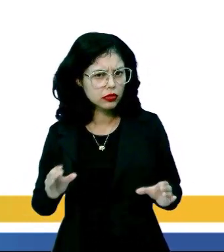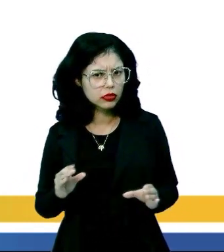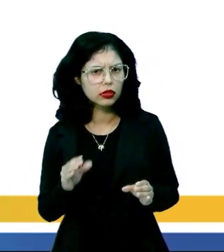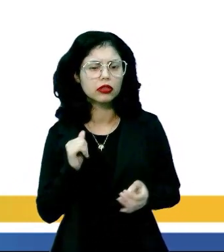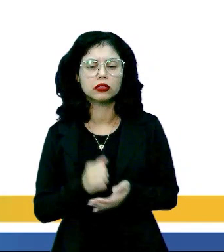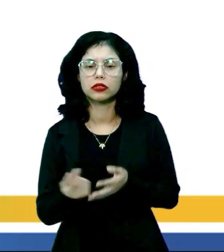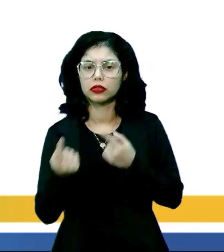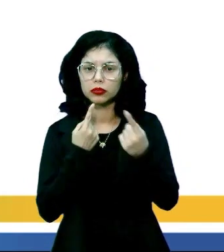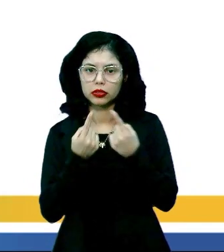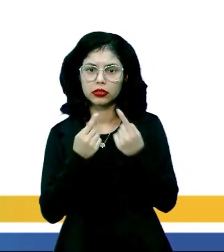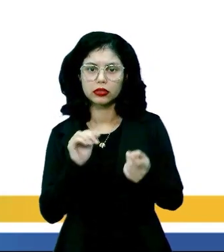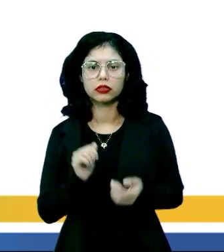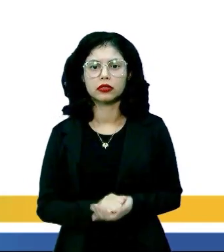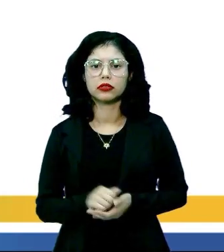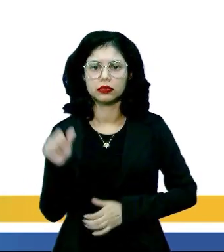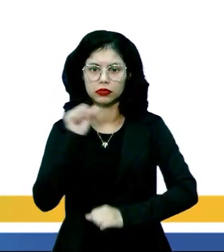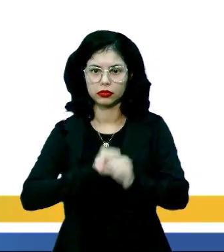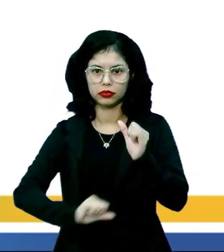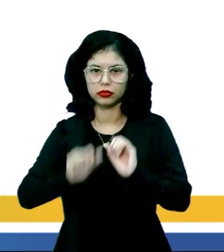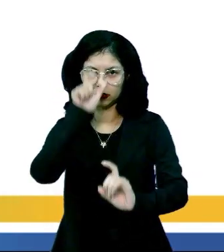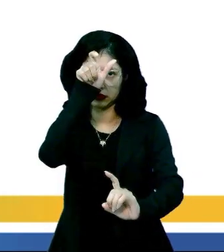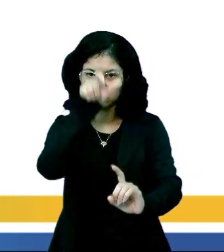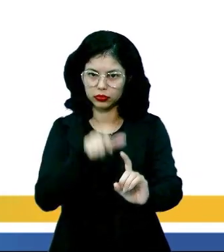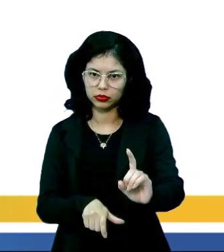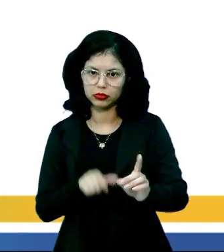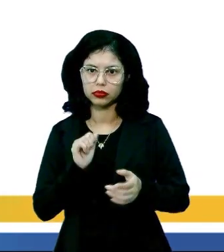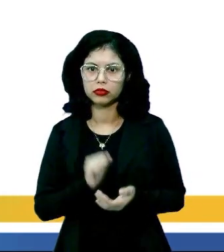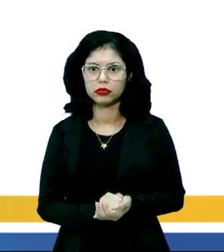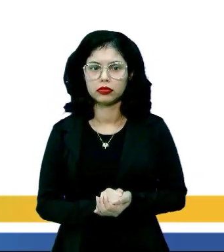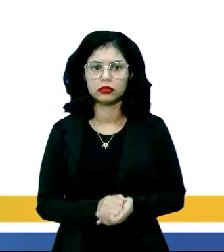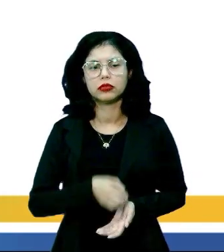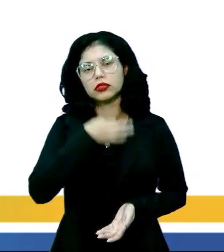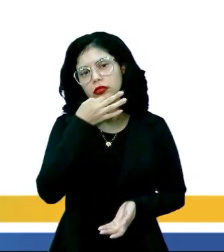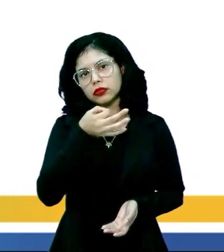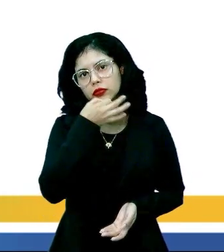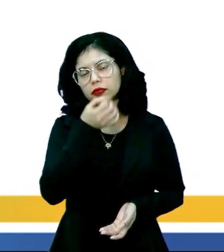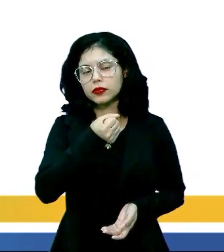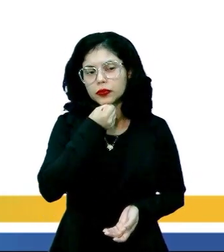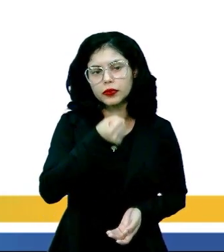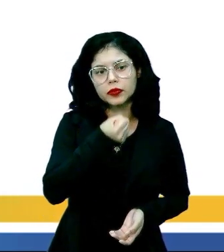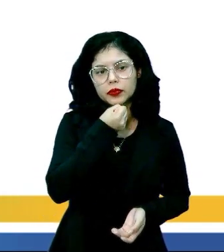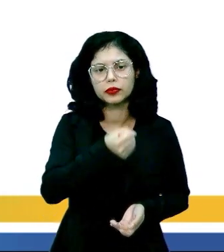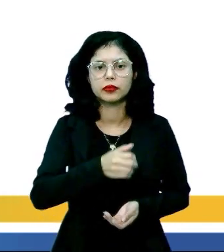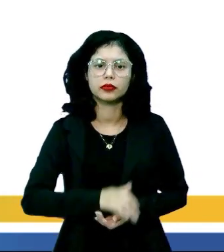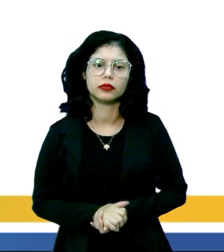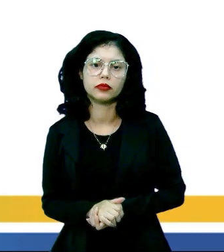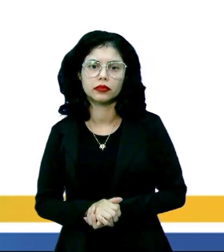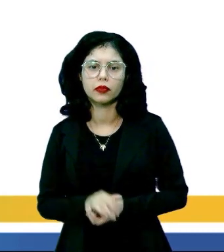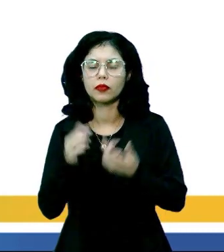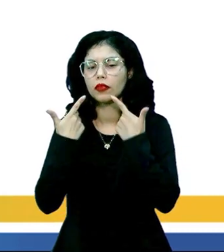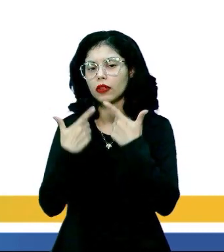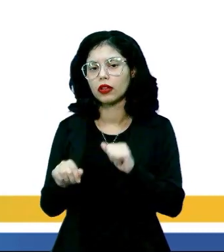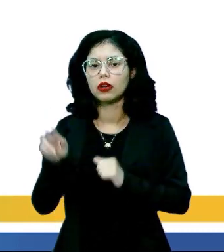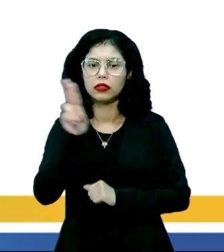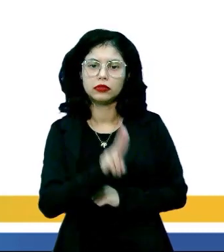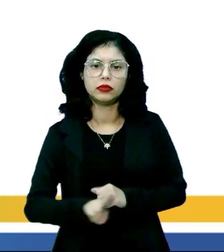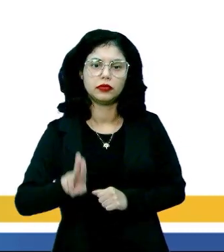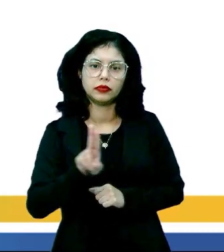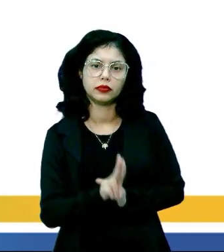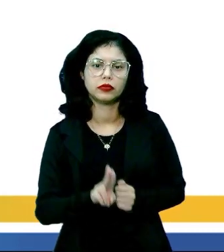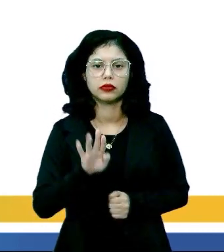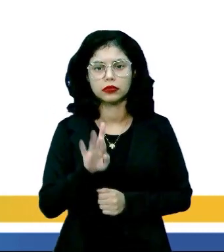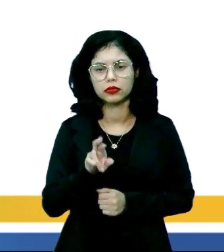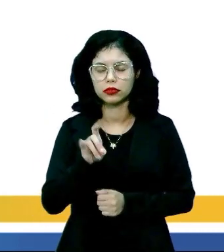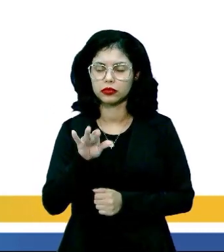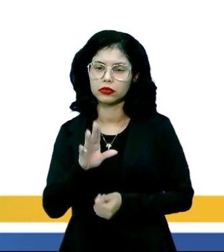pelos meios de comunicação, virou até referência para sugestões de reportagem. A